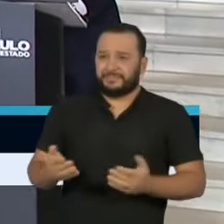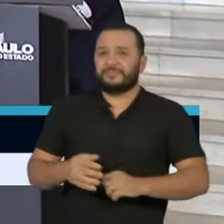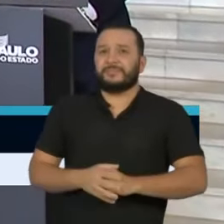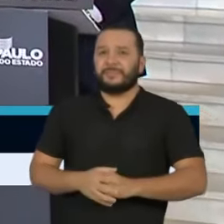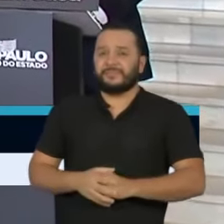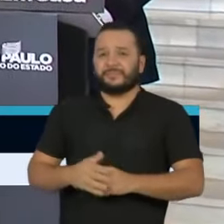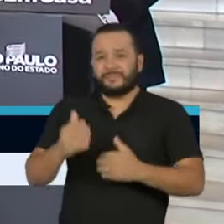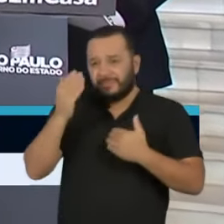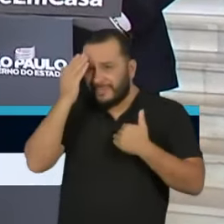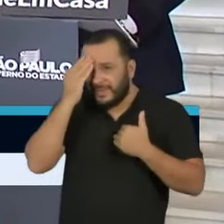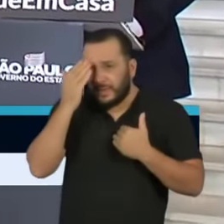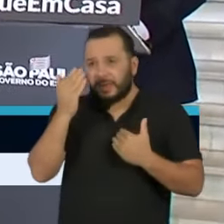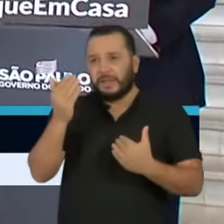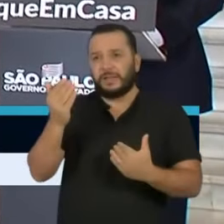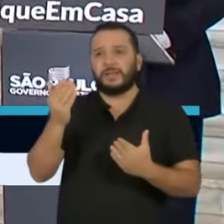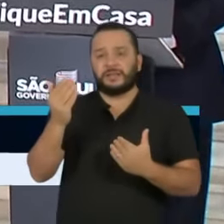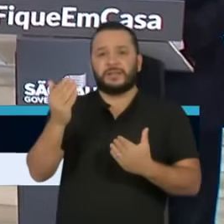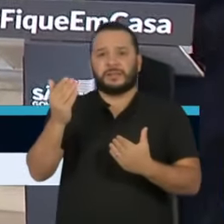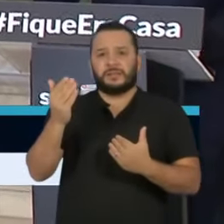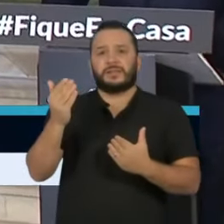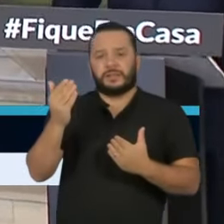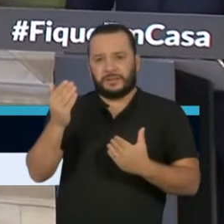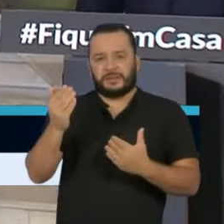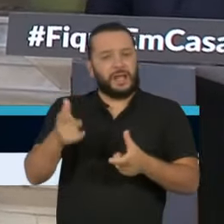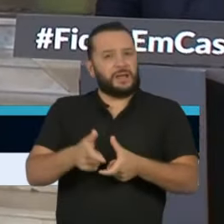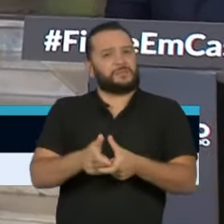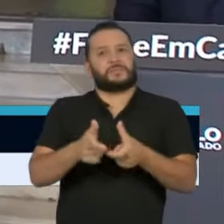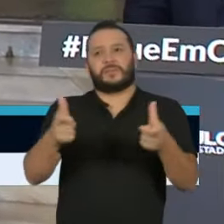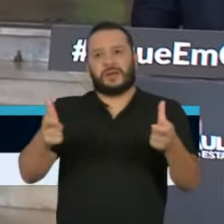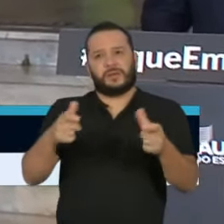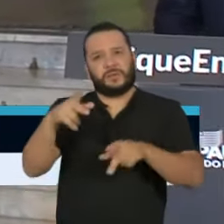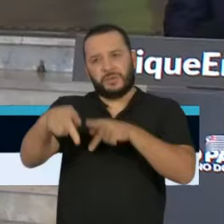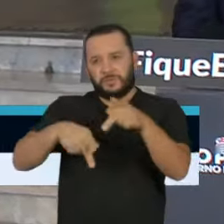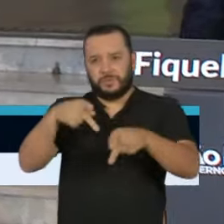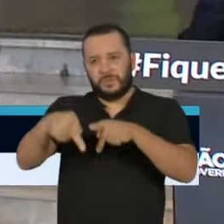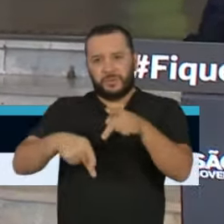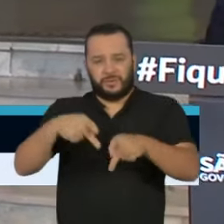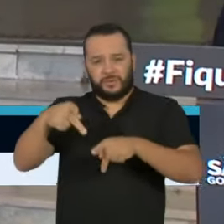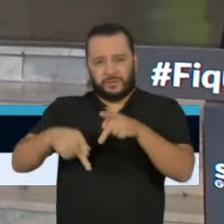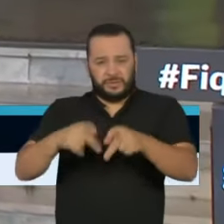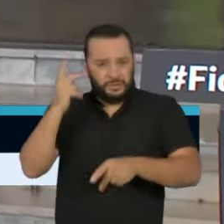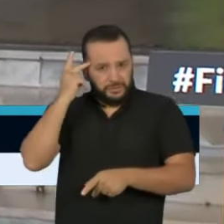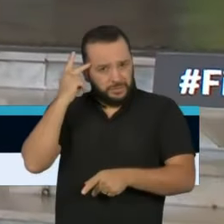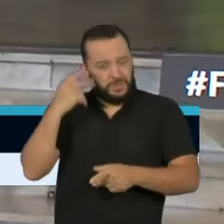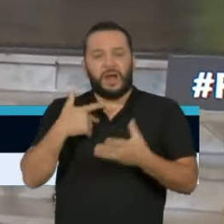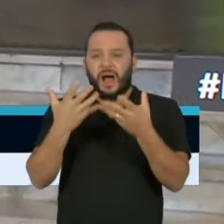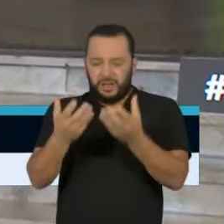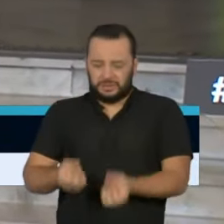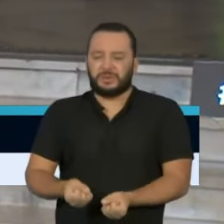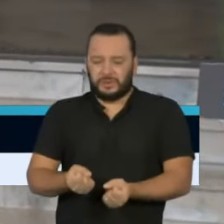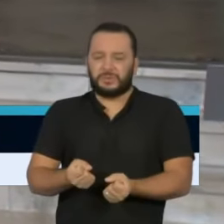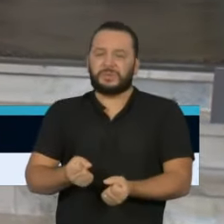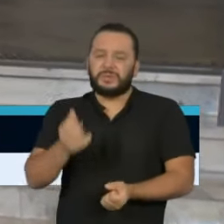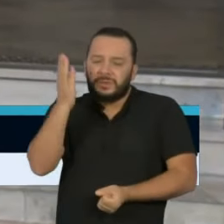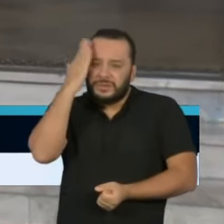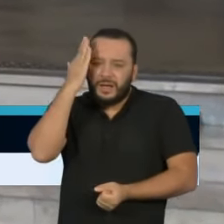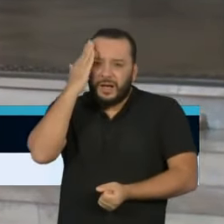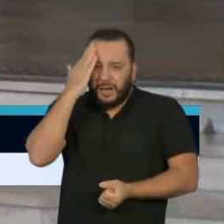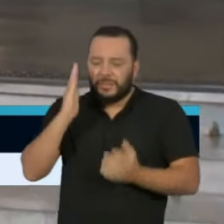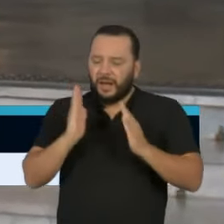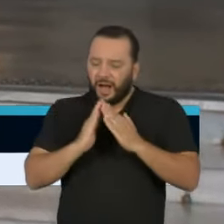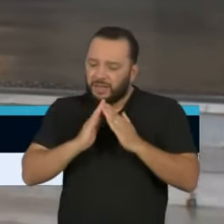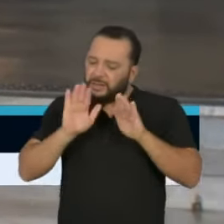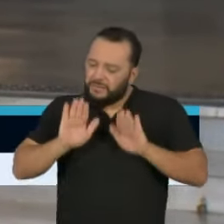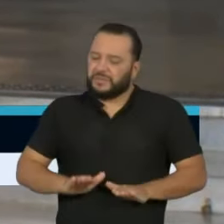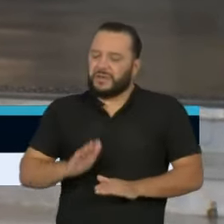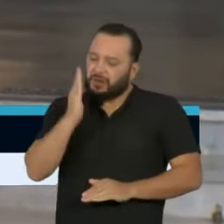agradecer à grande maioria da população que aderiu e entende e está ficando em casa.